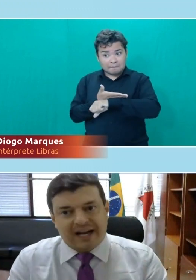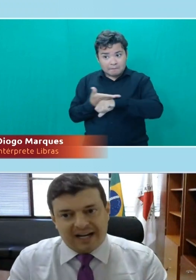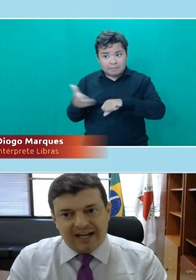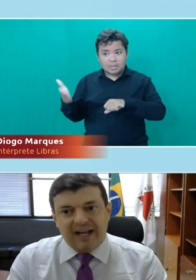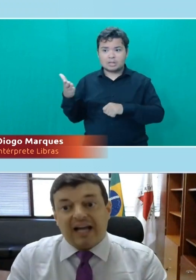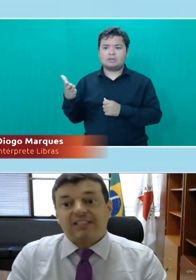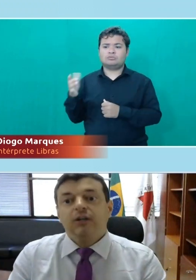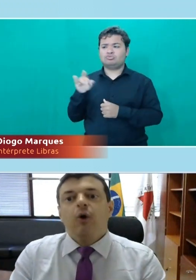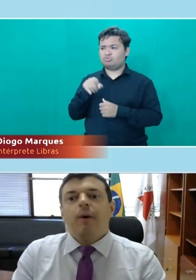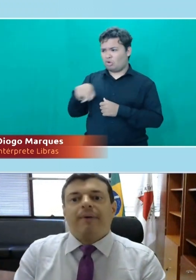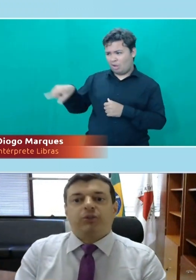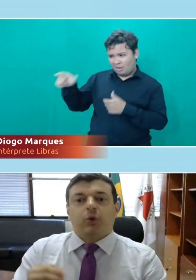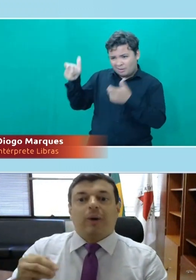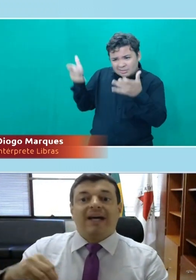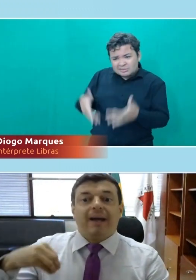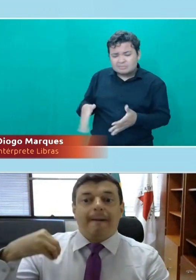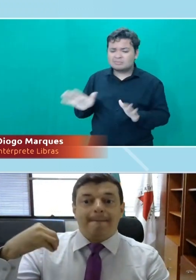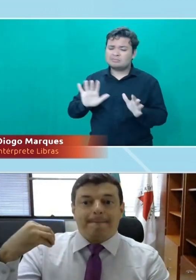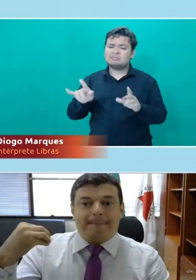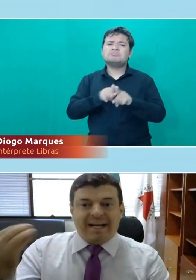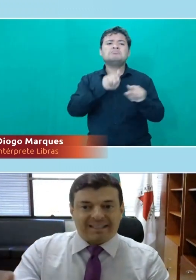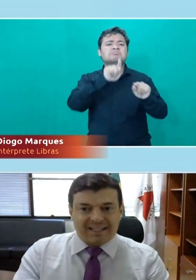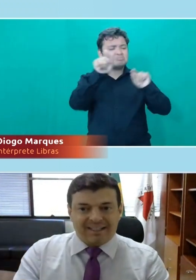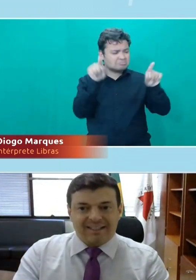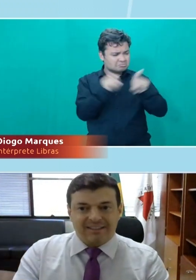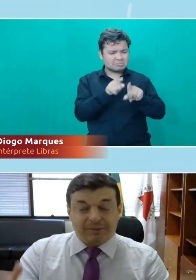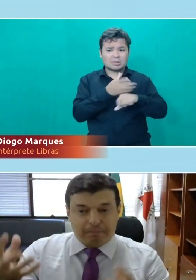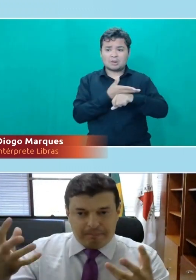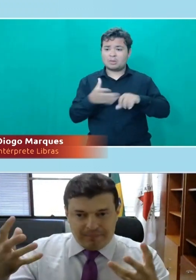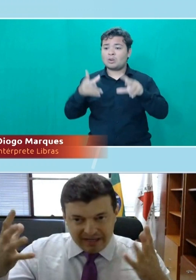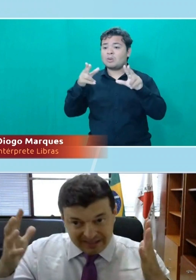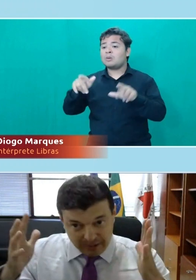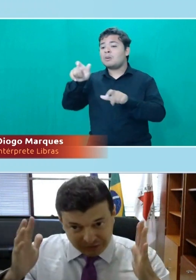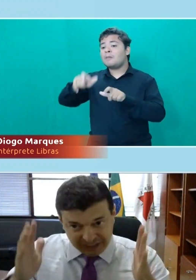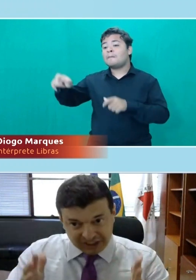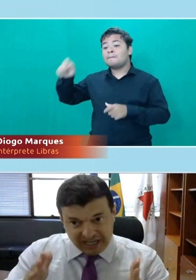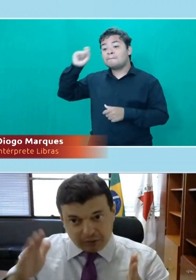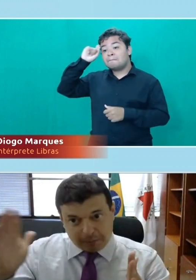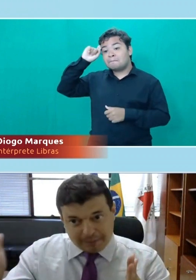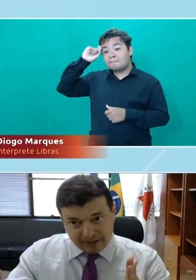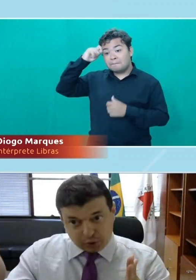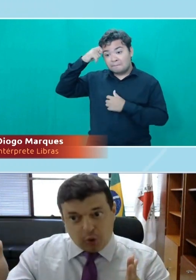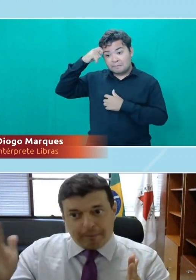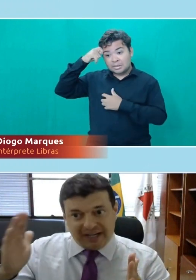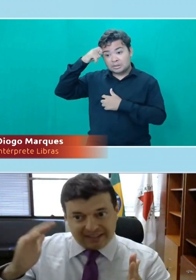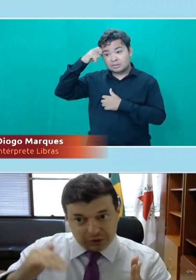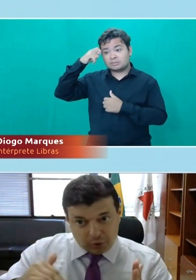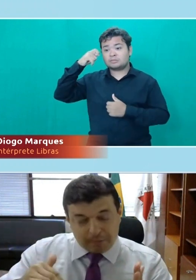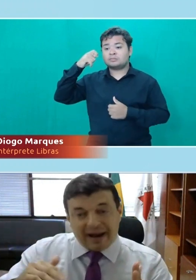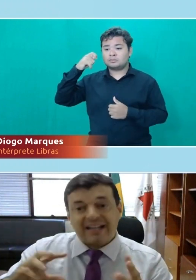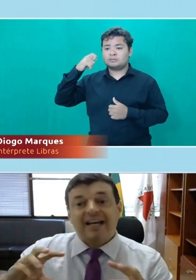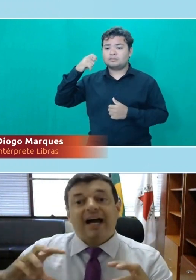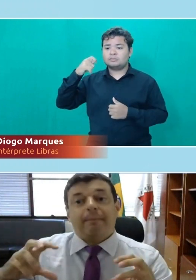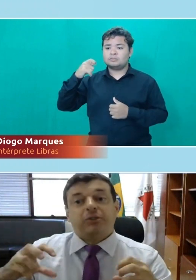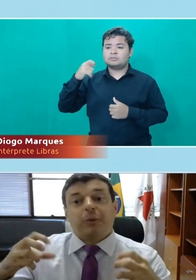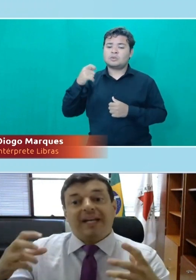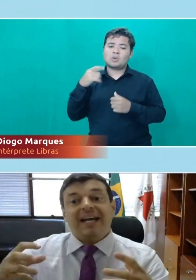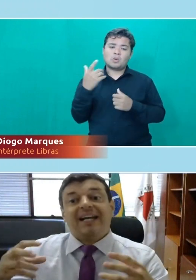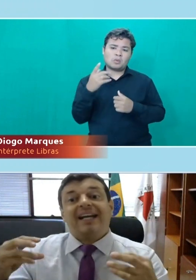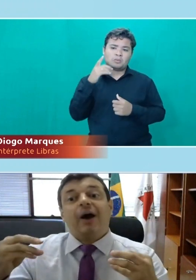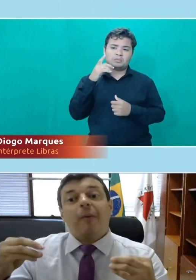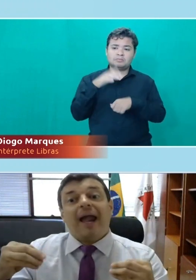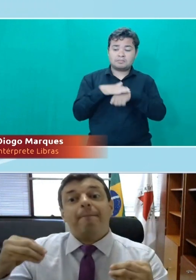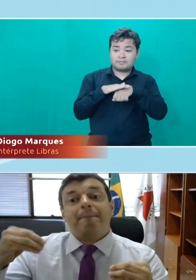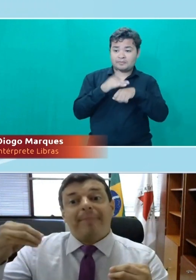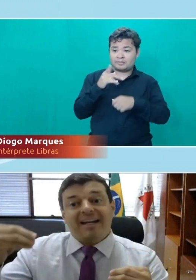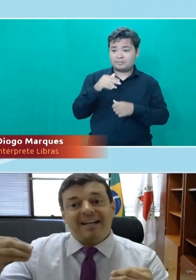como branca, assim como a pessoa preta, ou seja, negro, de cor preta, de cor parda, a pessoa